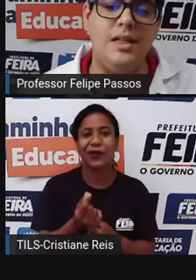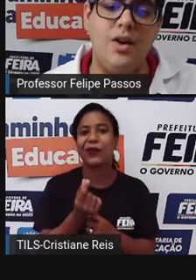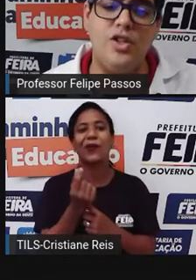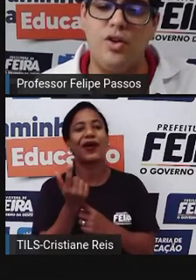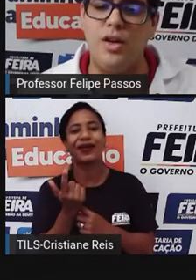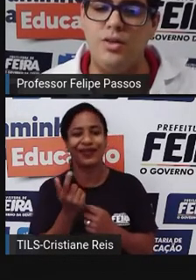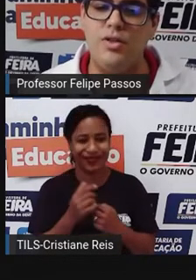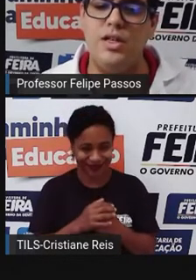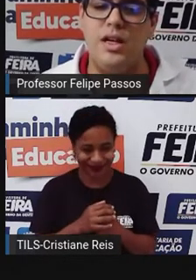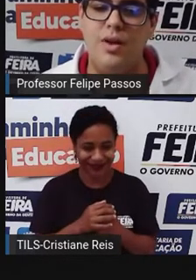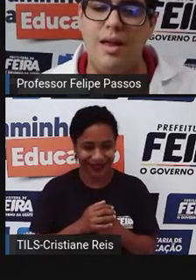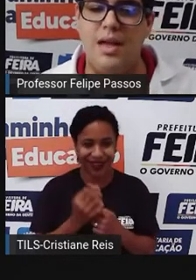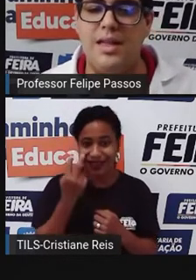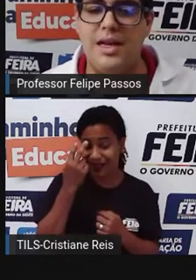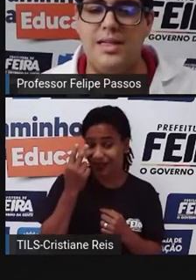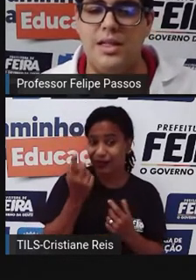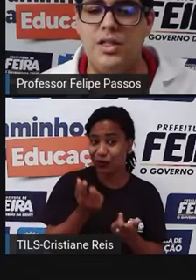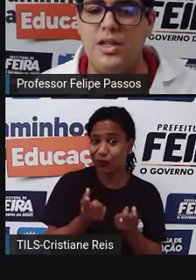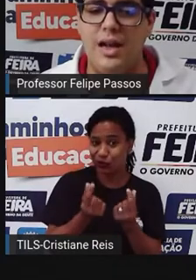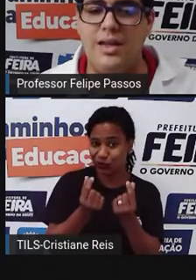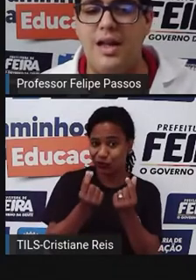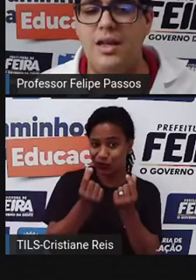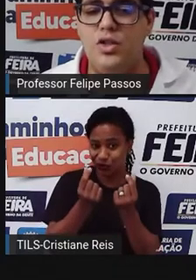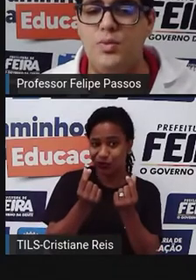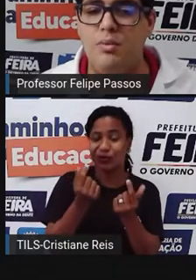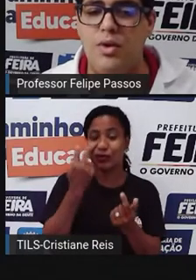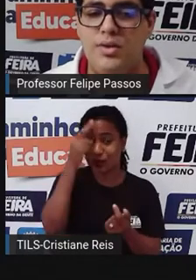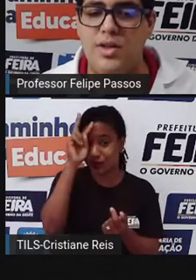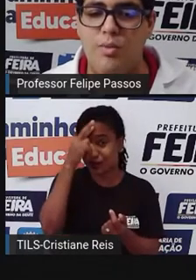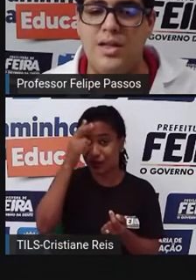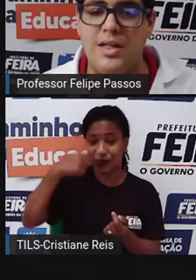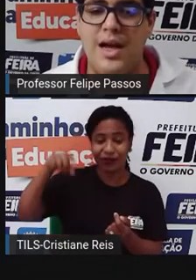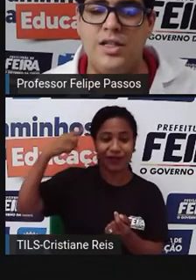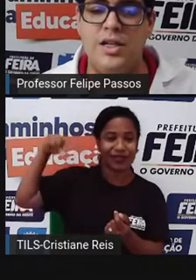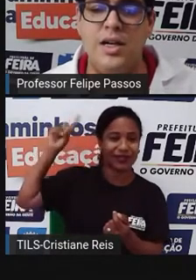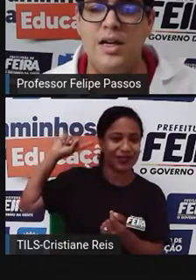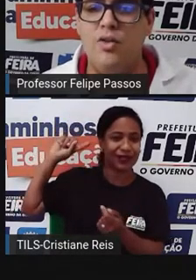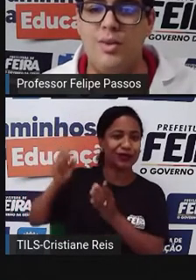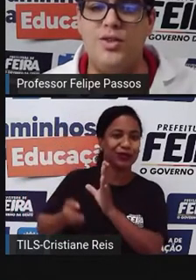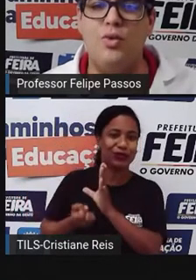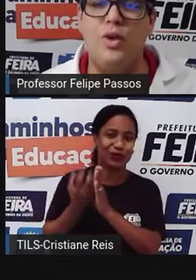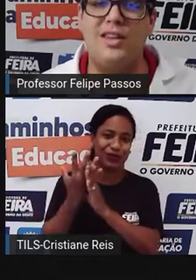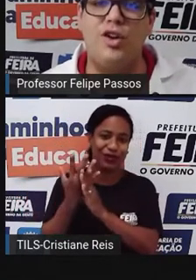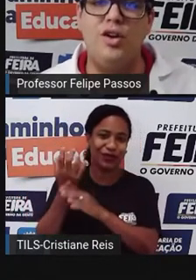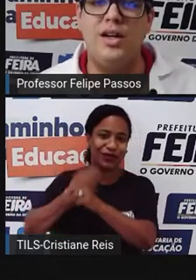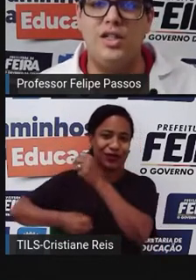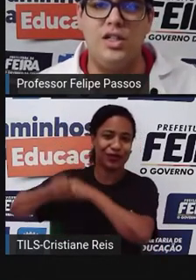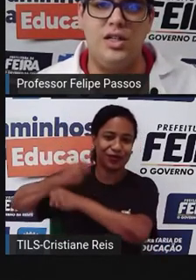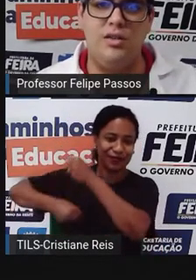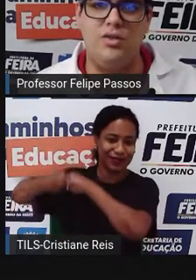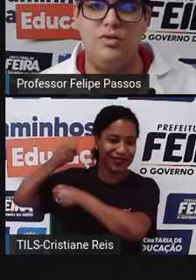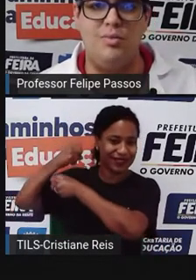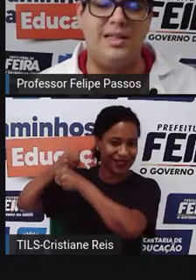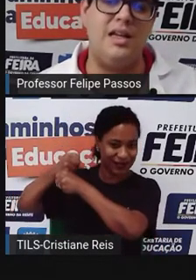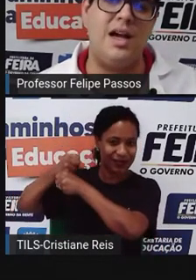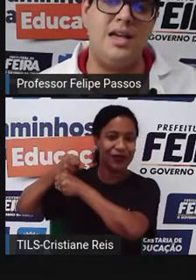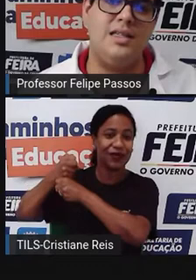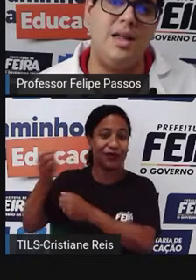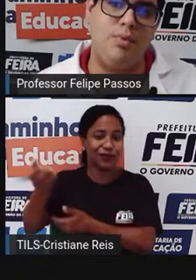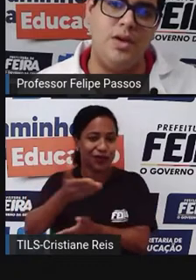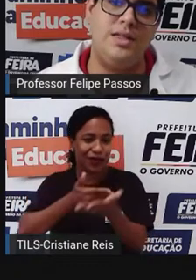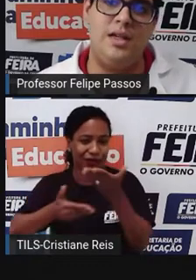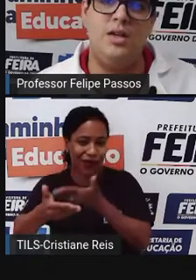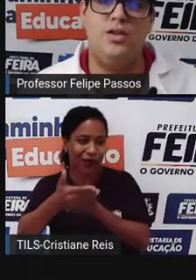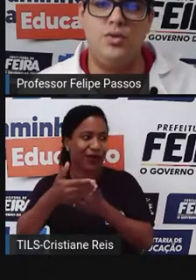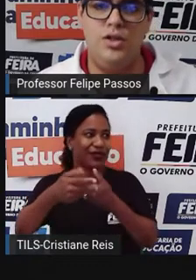Então a história do dinheiro é bem interessante, ela está lá desde os primórdios da humanidade, começou com a troca de materiais,